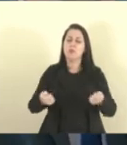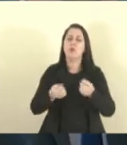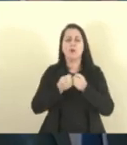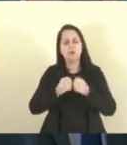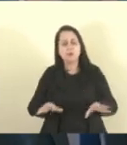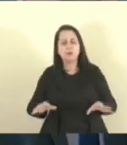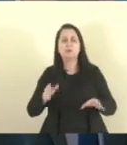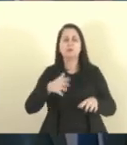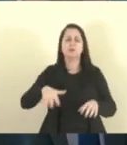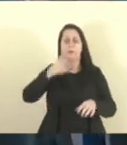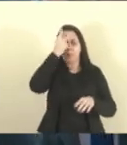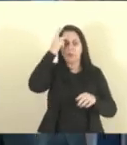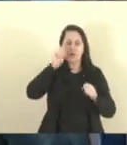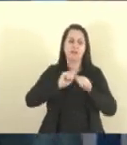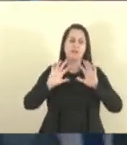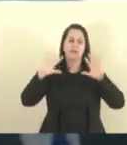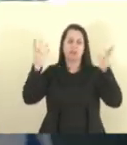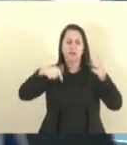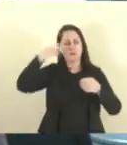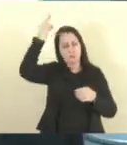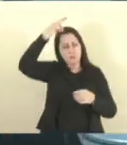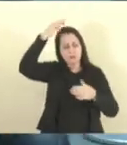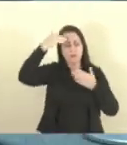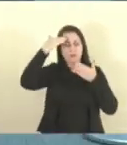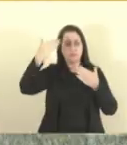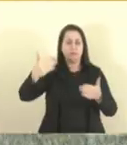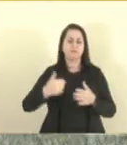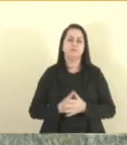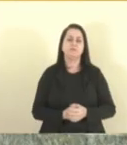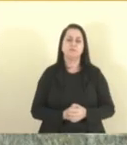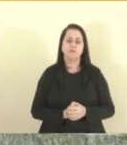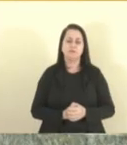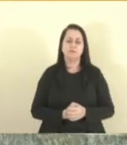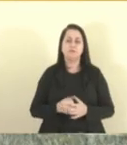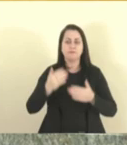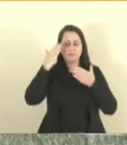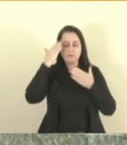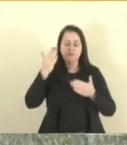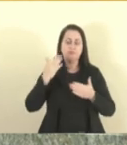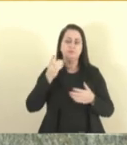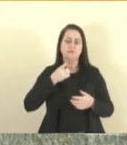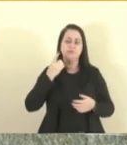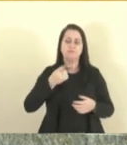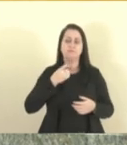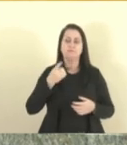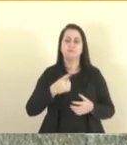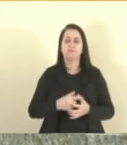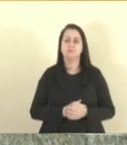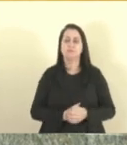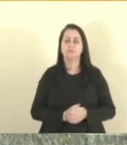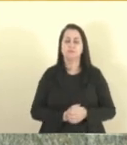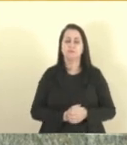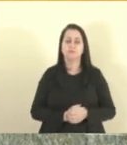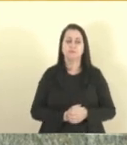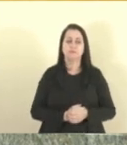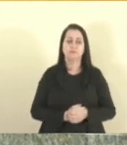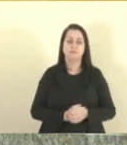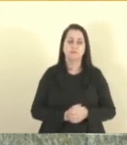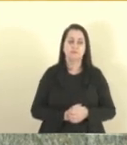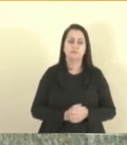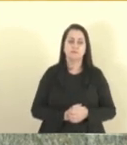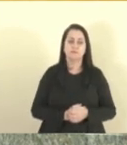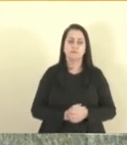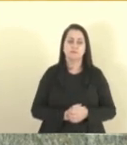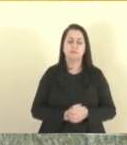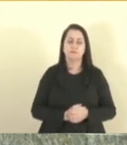a realização de eventos aqui no Estado do Espírito Santo. Obrigado, presidente. Obrigado, deputado Marzinho Sancho. Pela ordem, a presença, com a palavra.